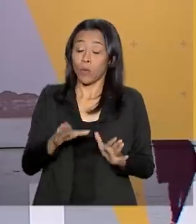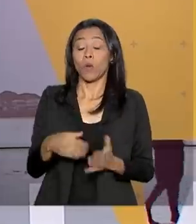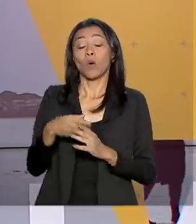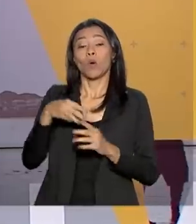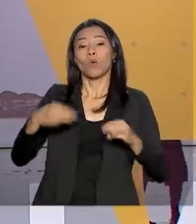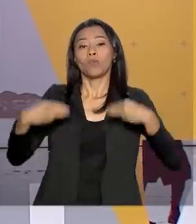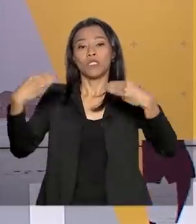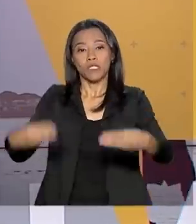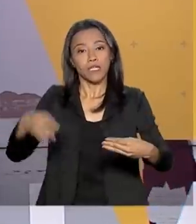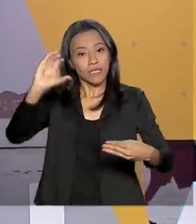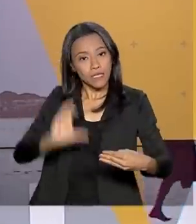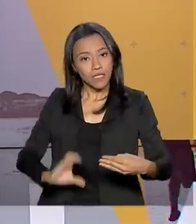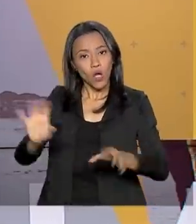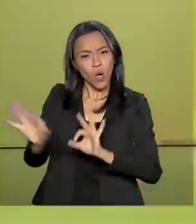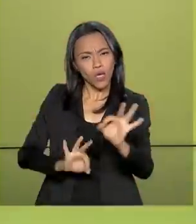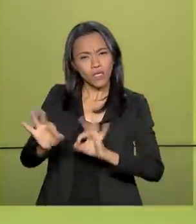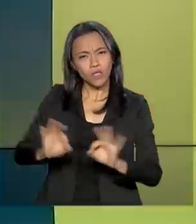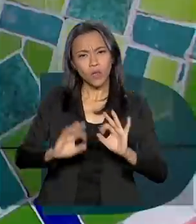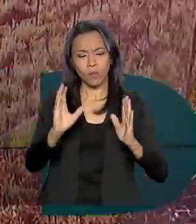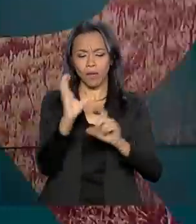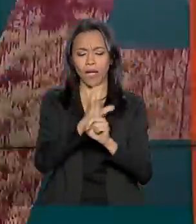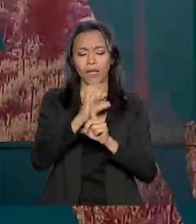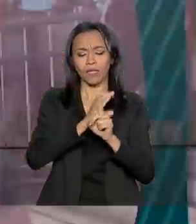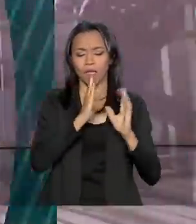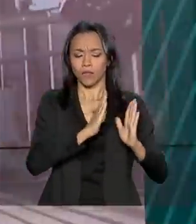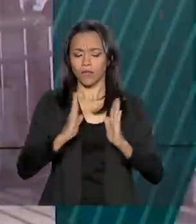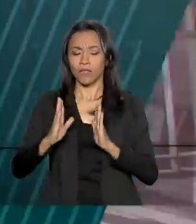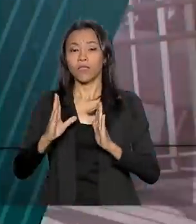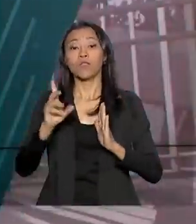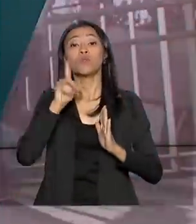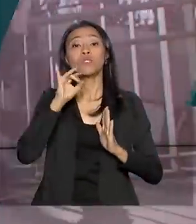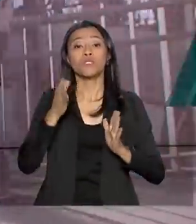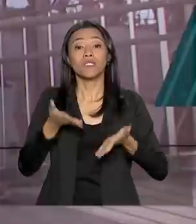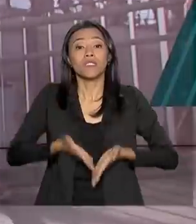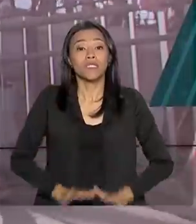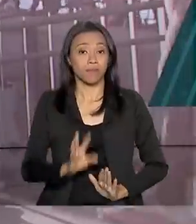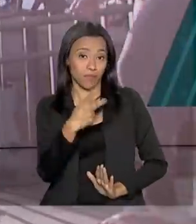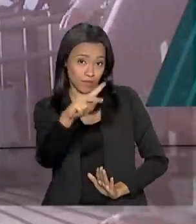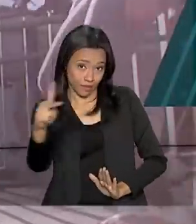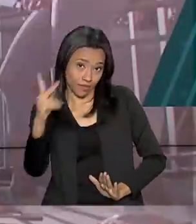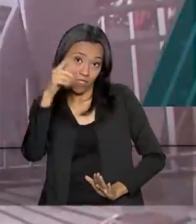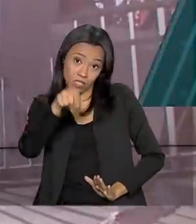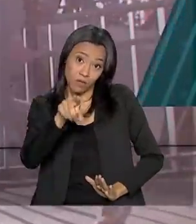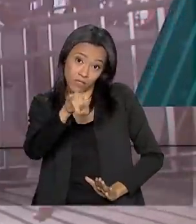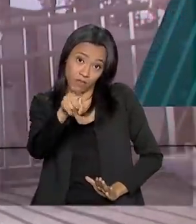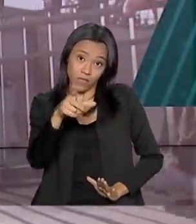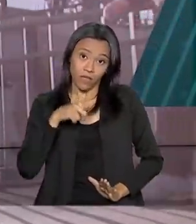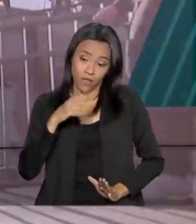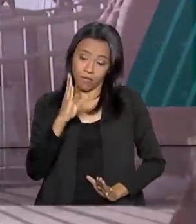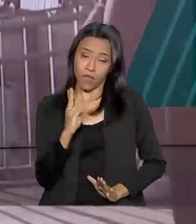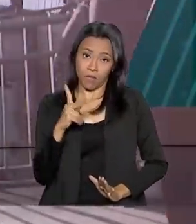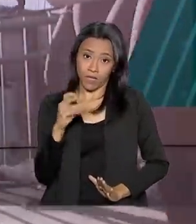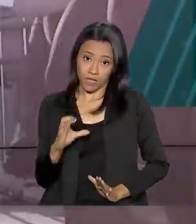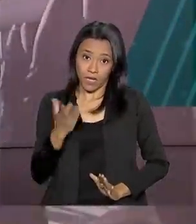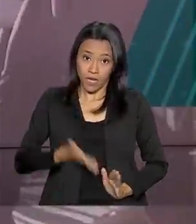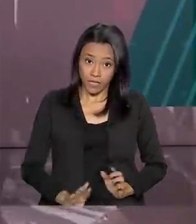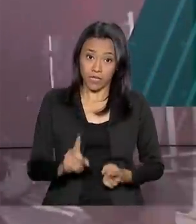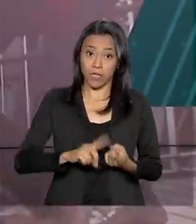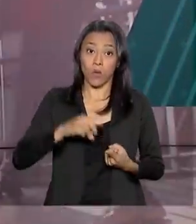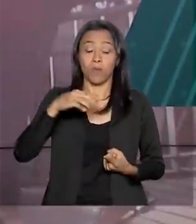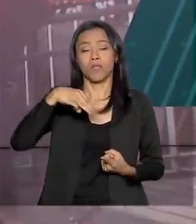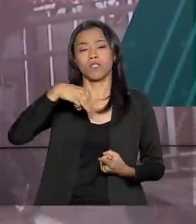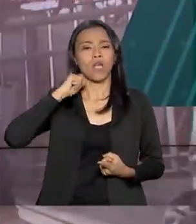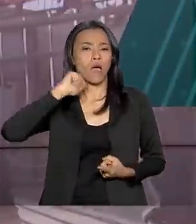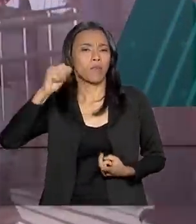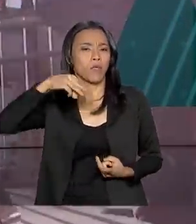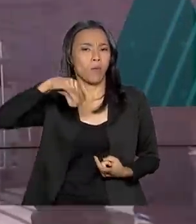calendário para inscrição baseado na data de nascimento do beneficiário. Então, se você ganha o BPC e nasceu nos meses de abril, maio e